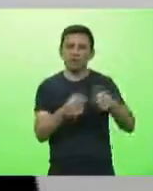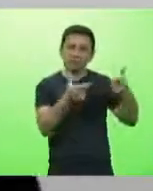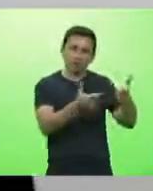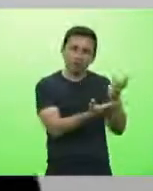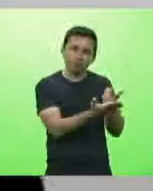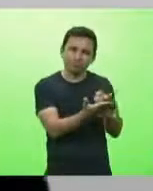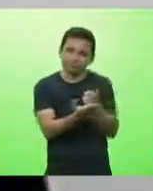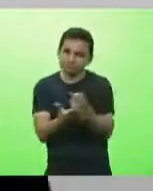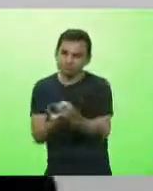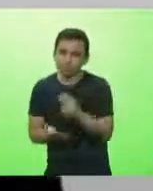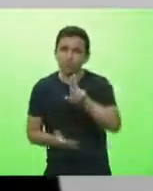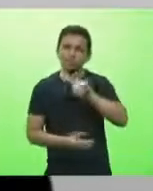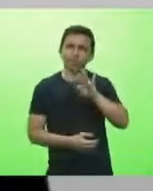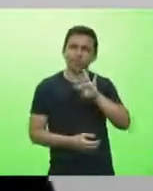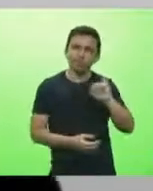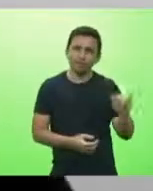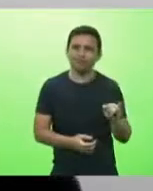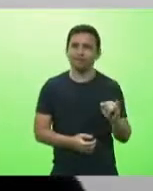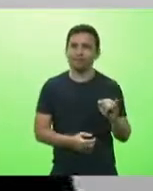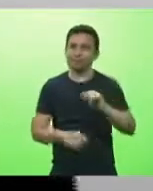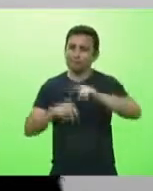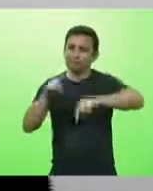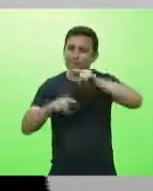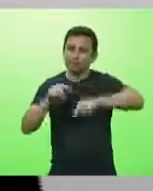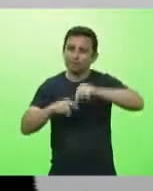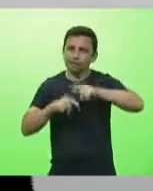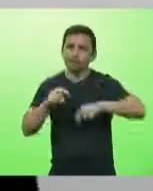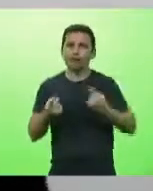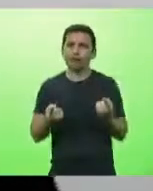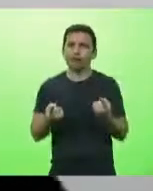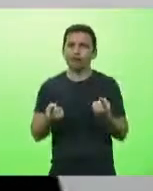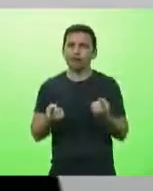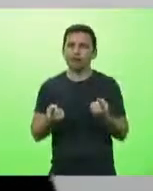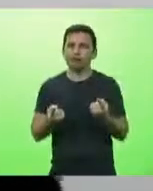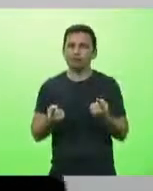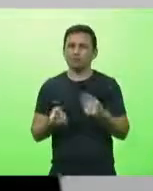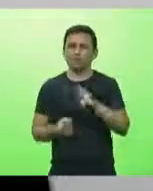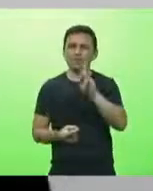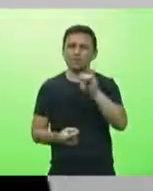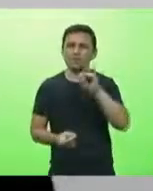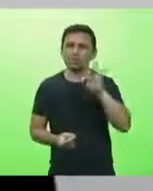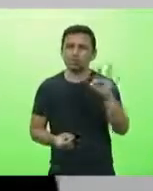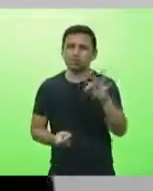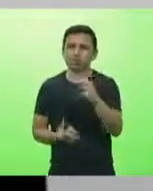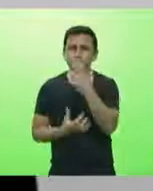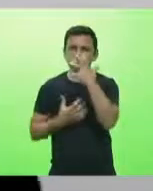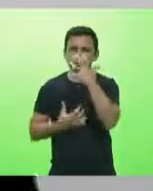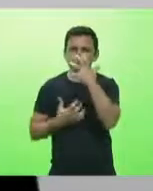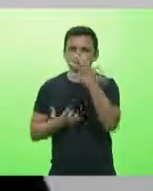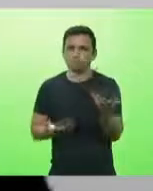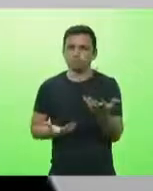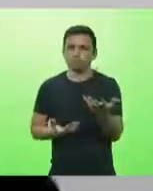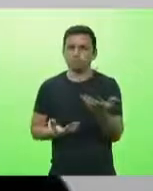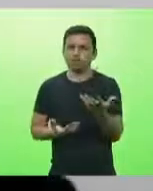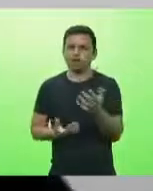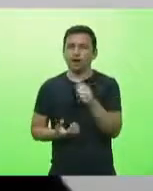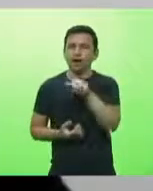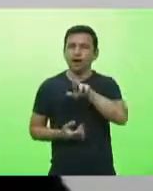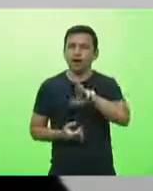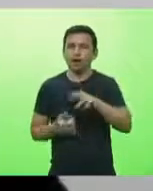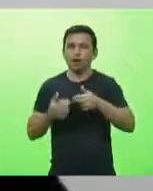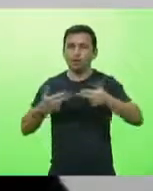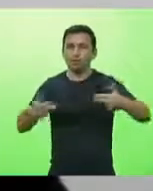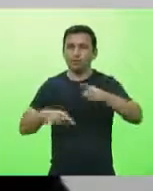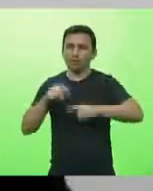leitos clínicos é a questão dos insumos do kit intubação do oxigênio desse material todo que precisa